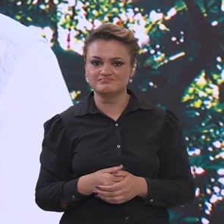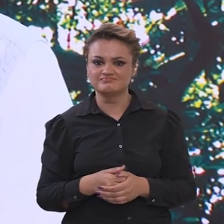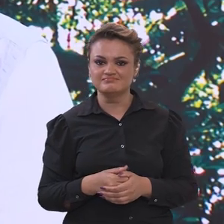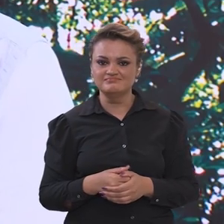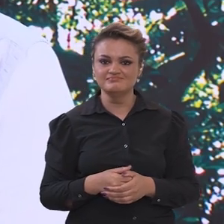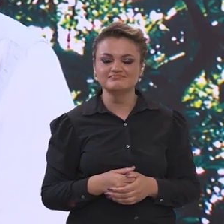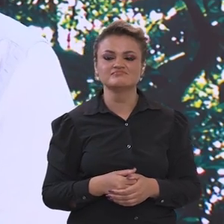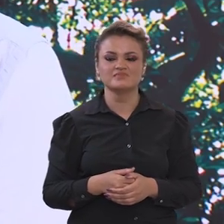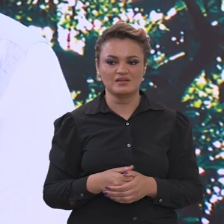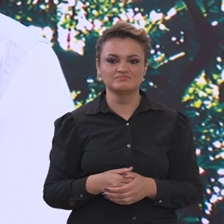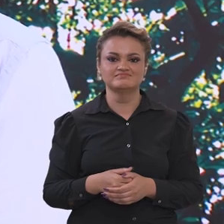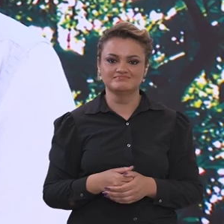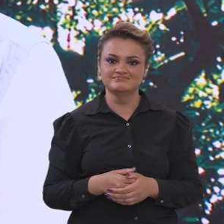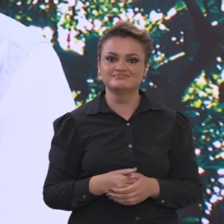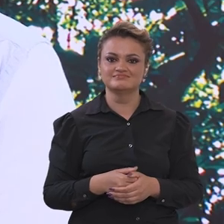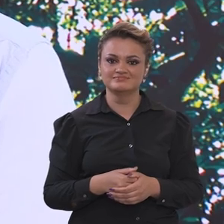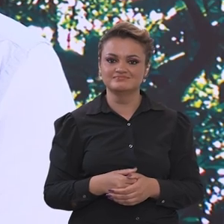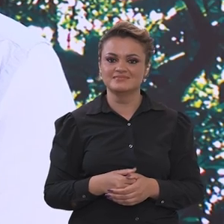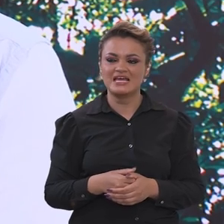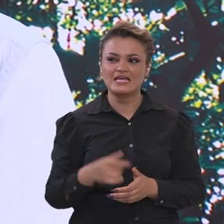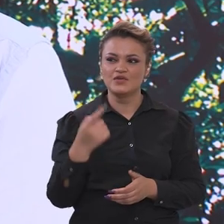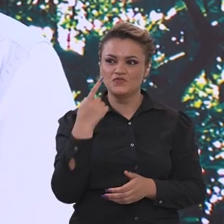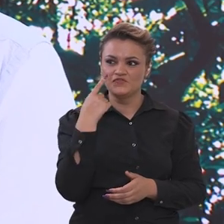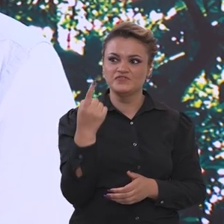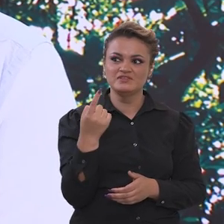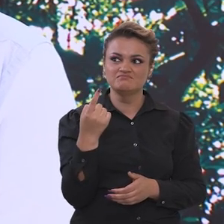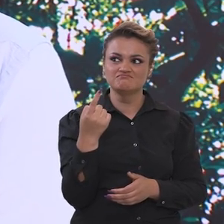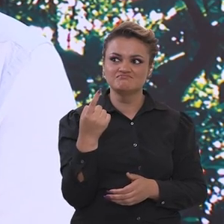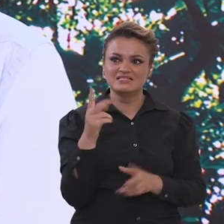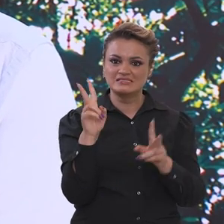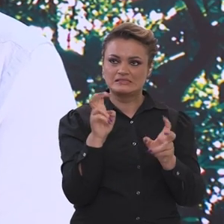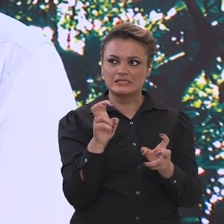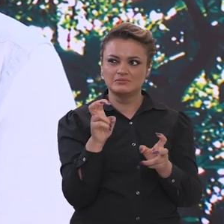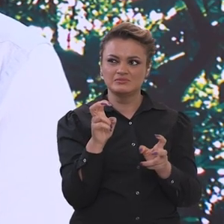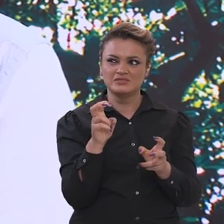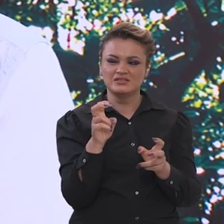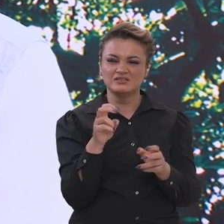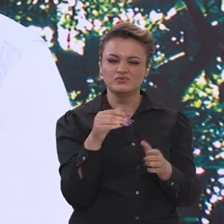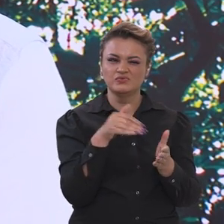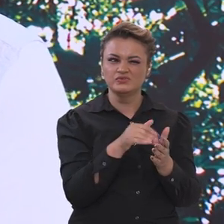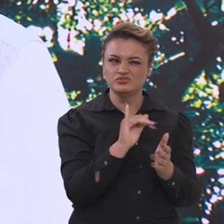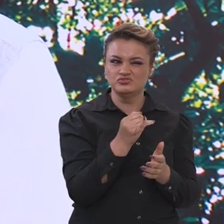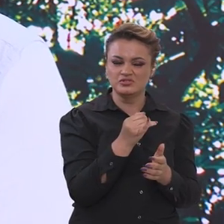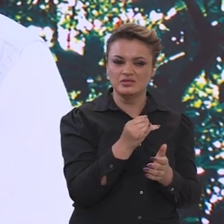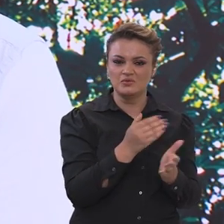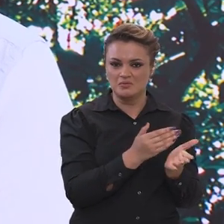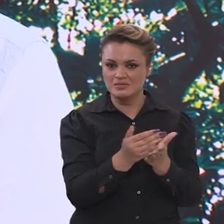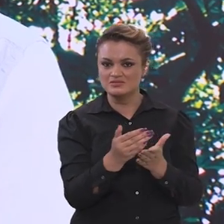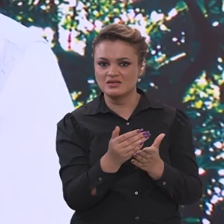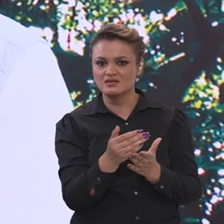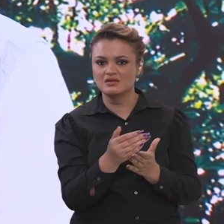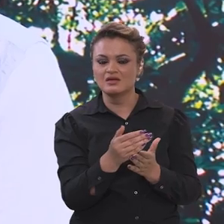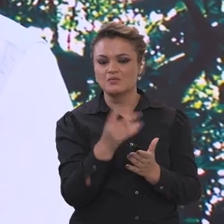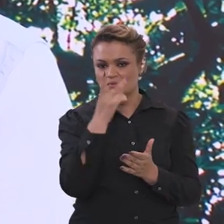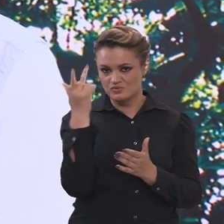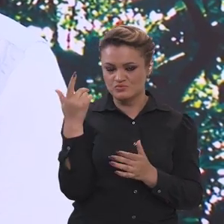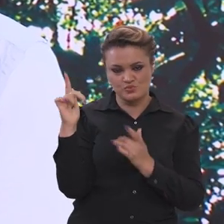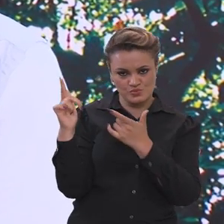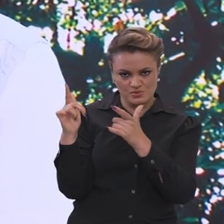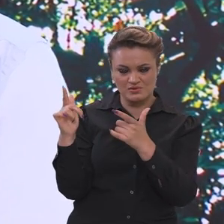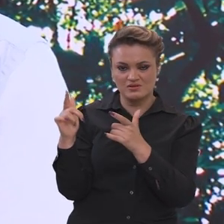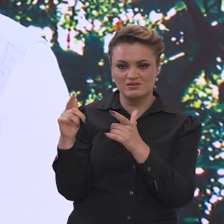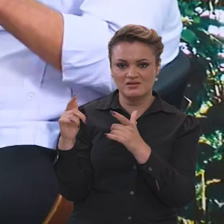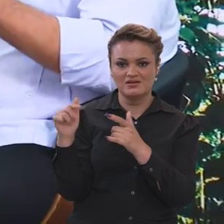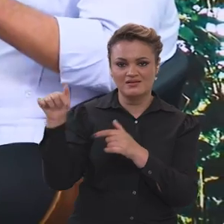aí, olha, nós começamos isso... Eu me deparei sobre esse tema no final de janeiro, com o